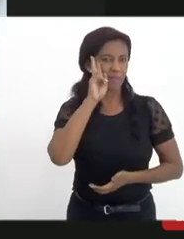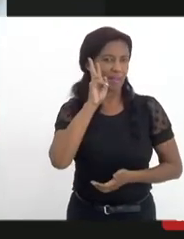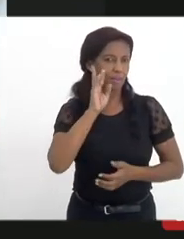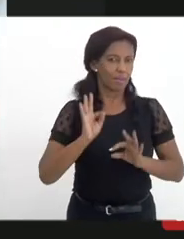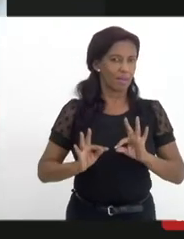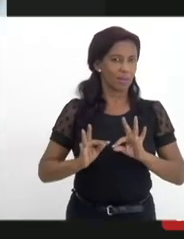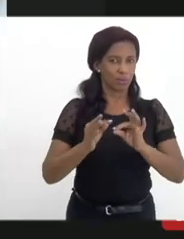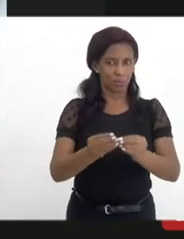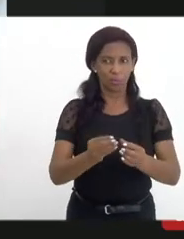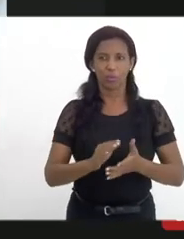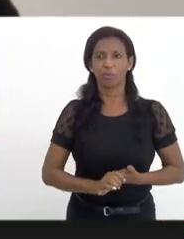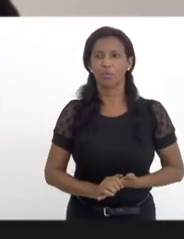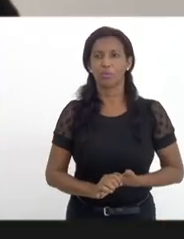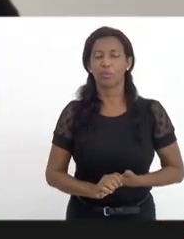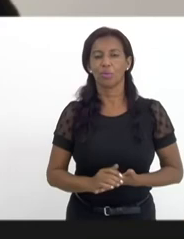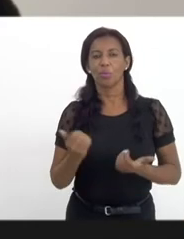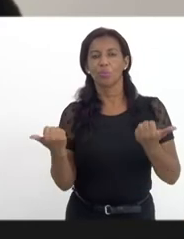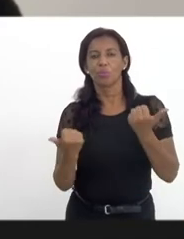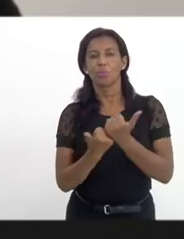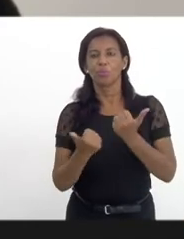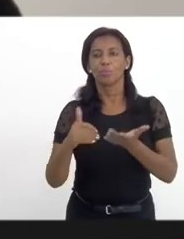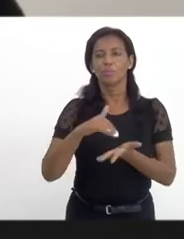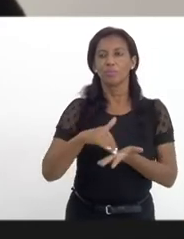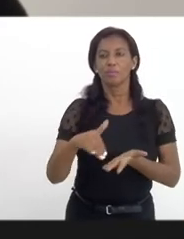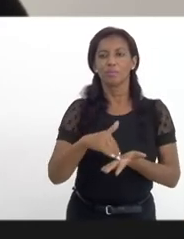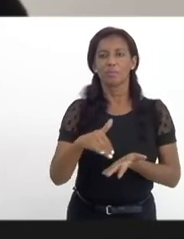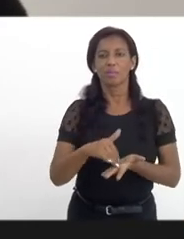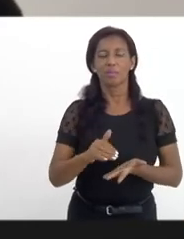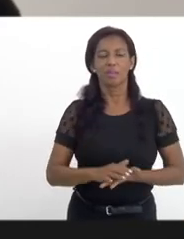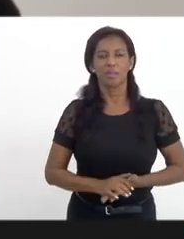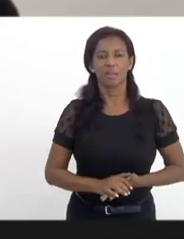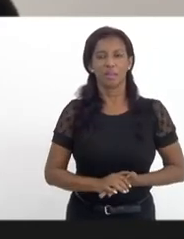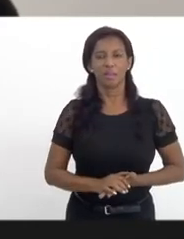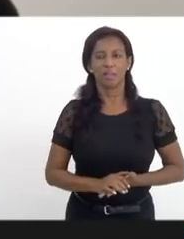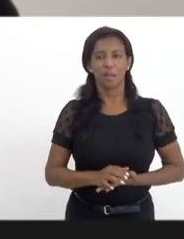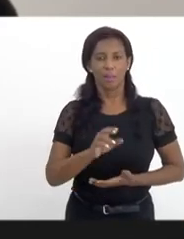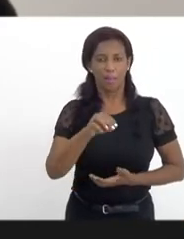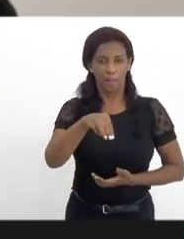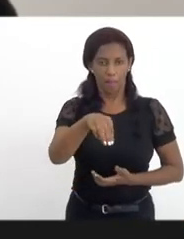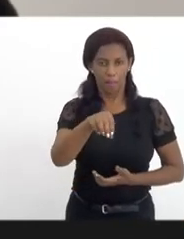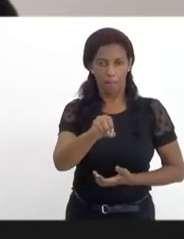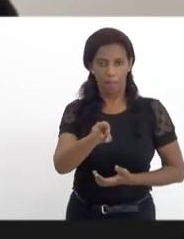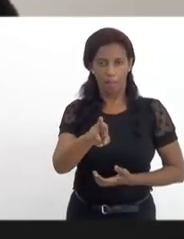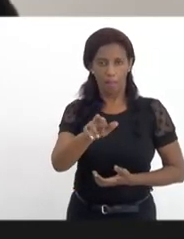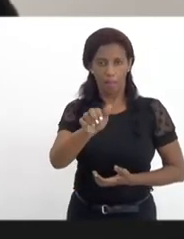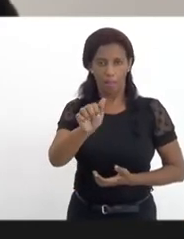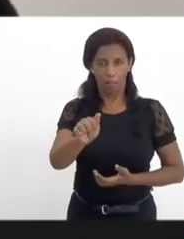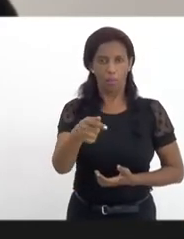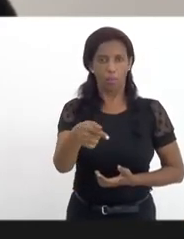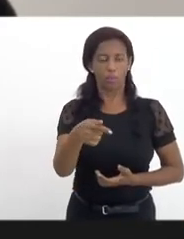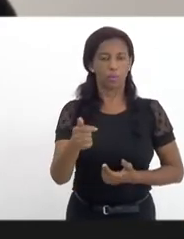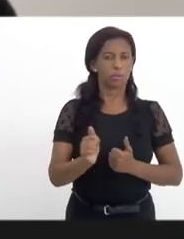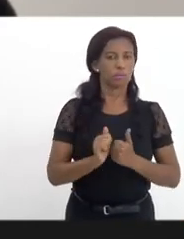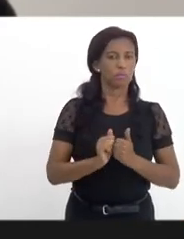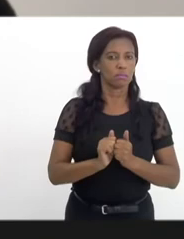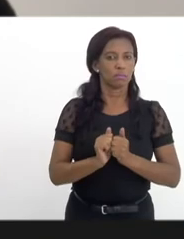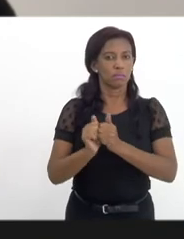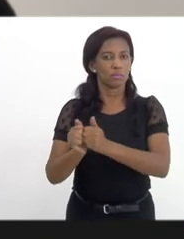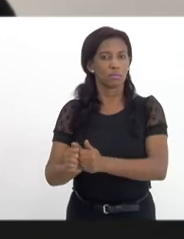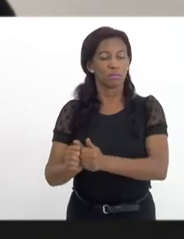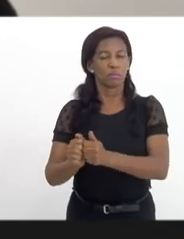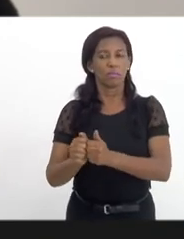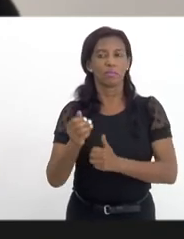a todos que o subsecretário é o Moura, do nosso Estado, ele está acompanhando a nossa